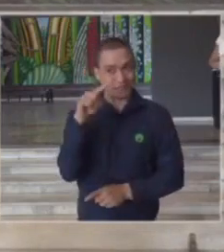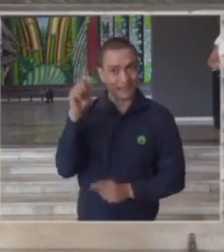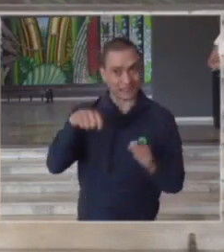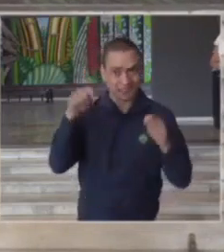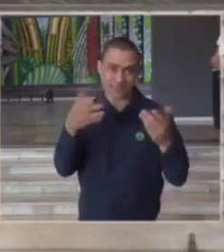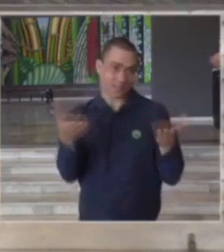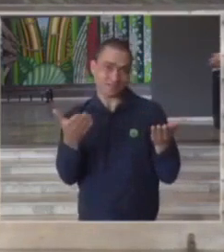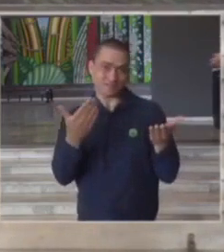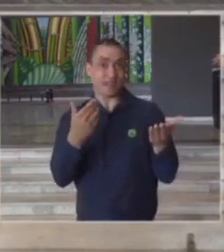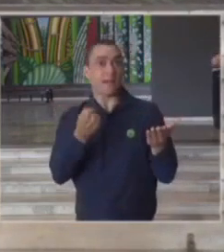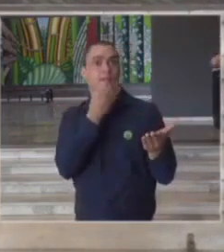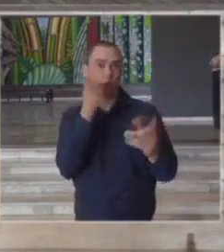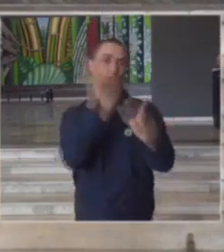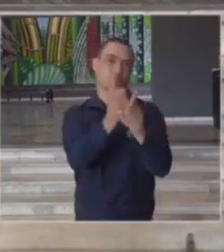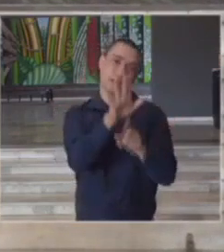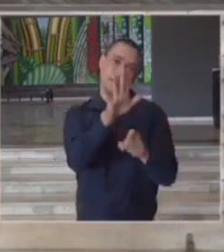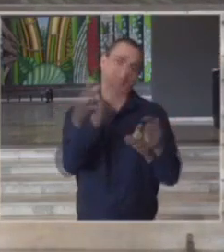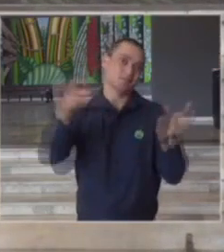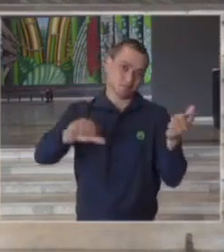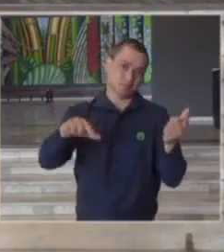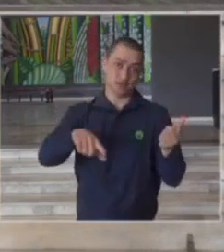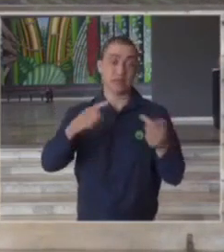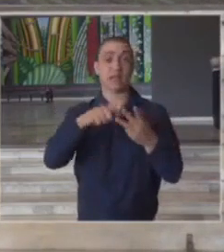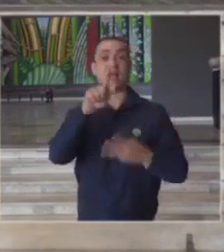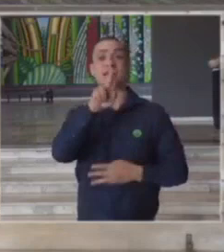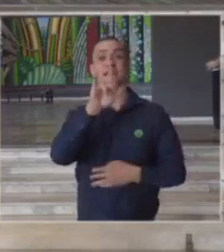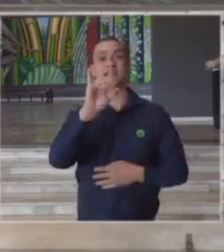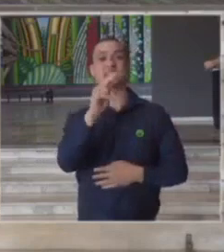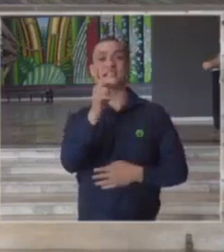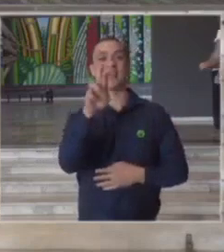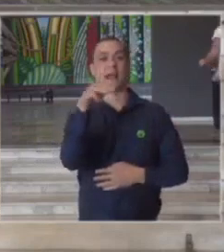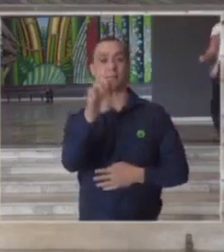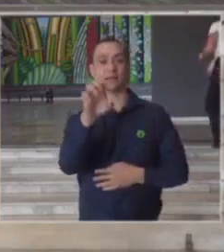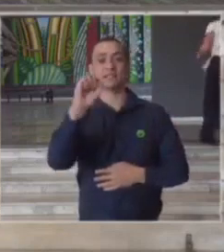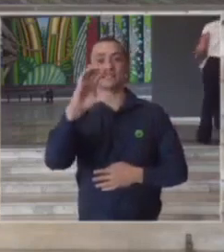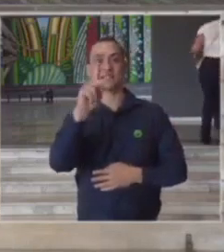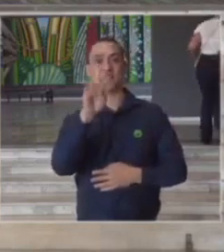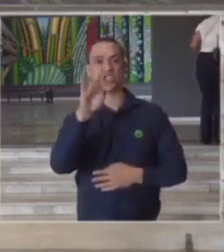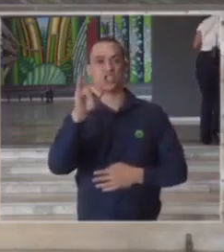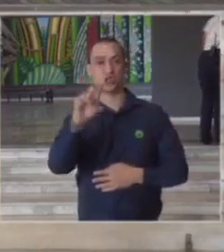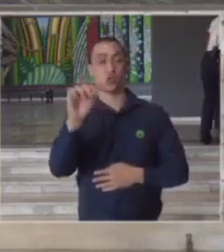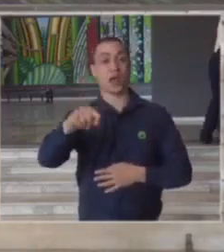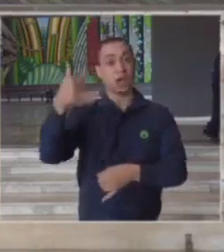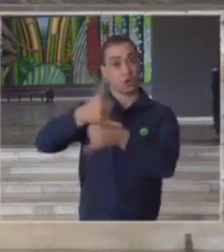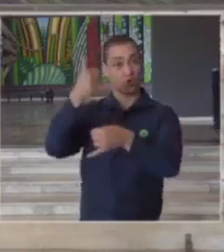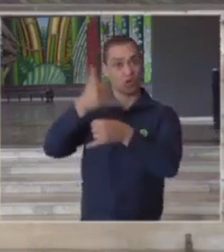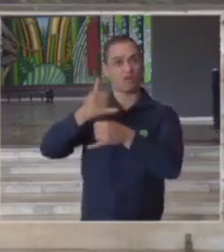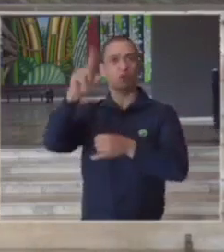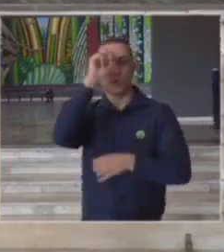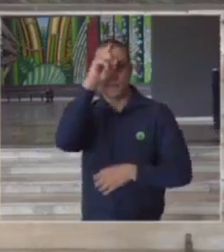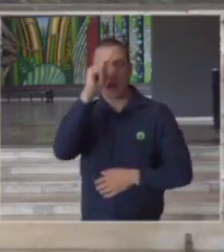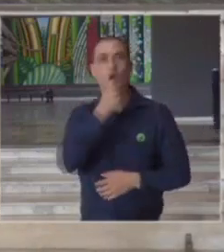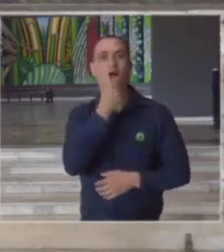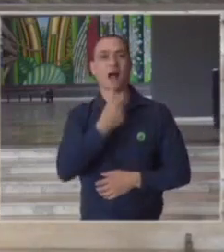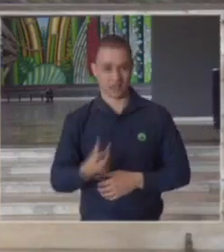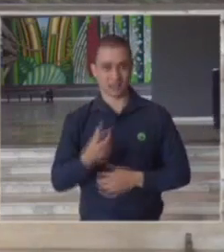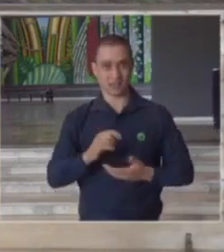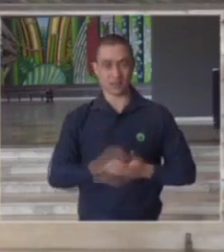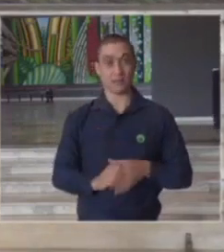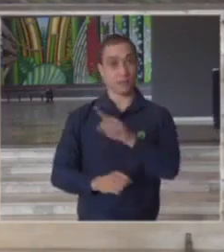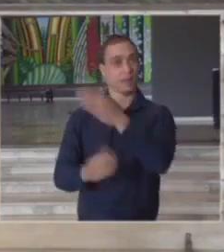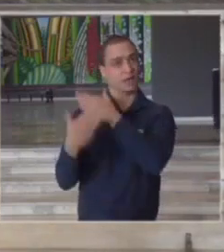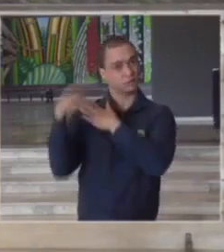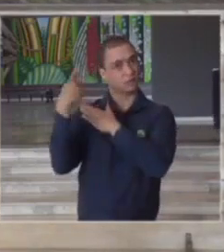circunstância Guilherme Schettino que é o superintendente do Instituto Israelita Alberto Einstein de